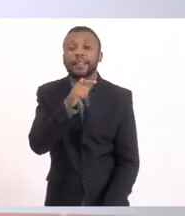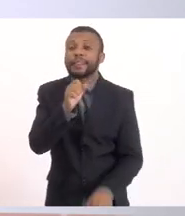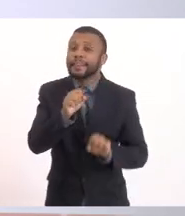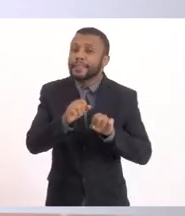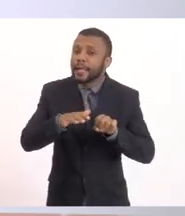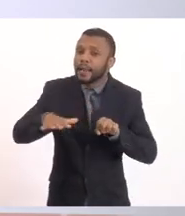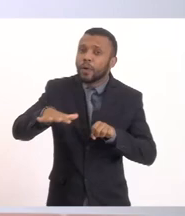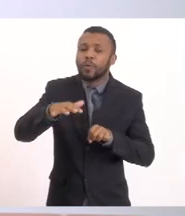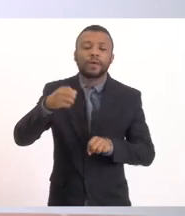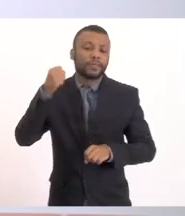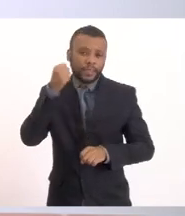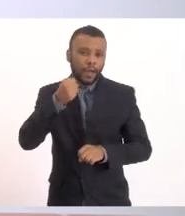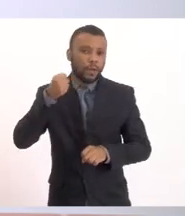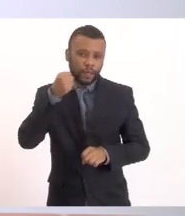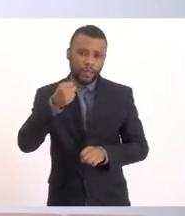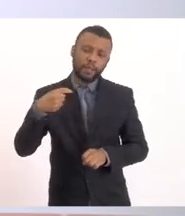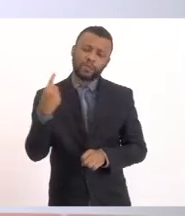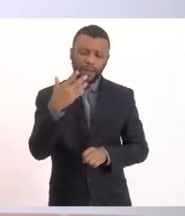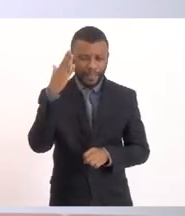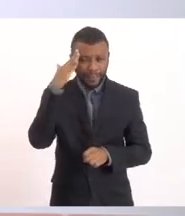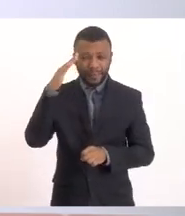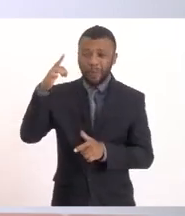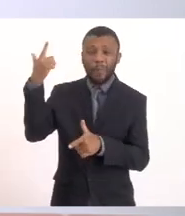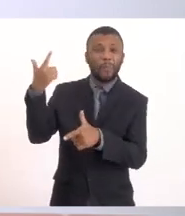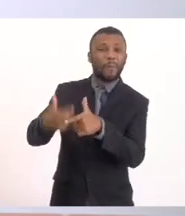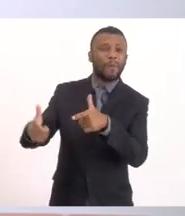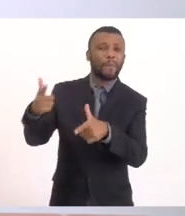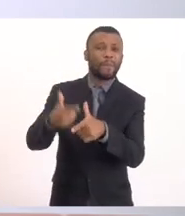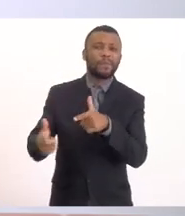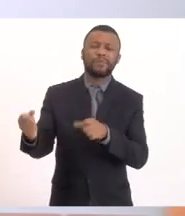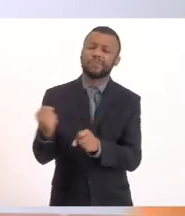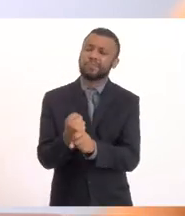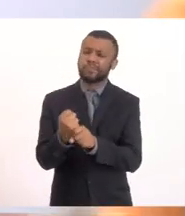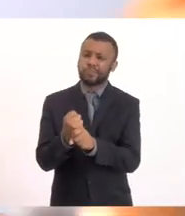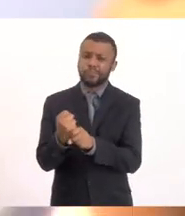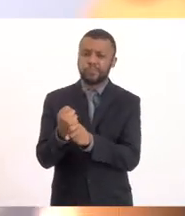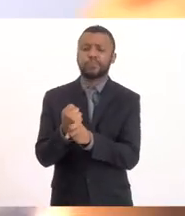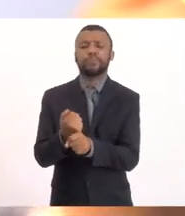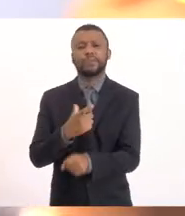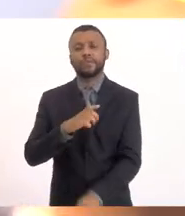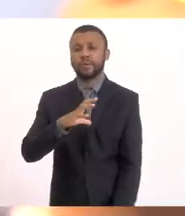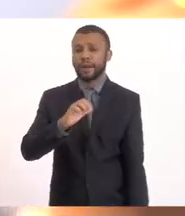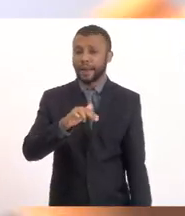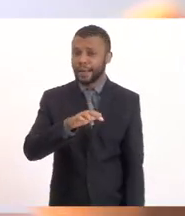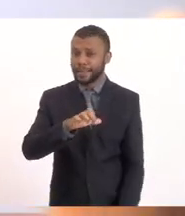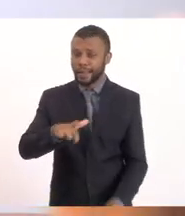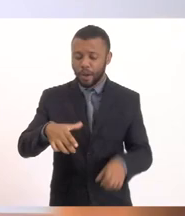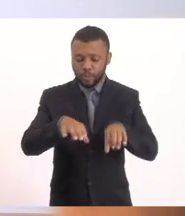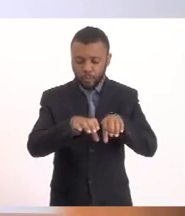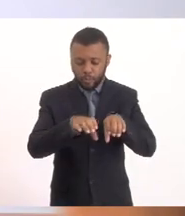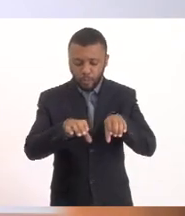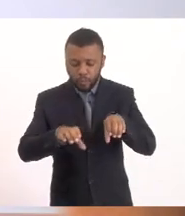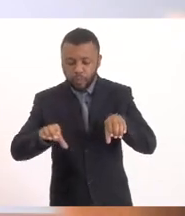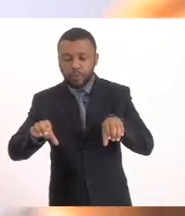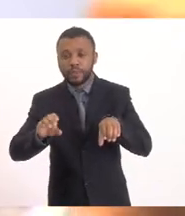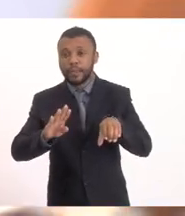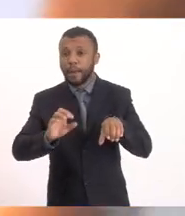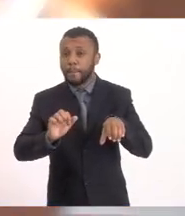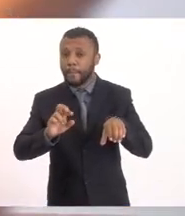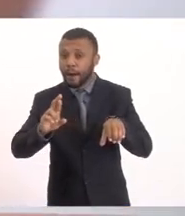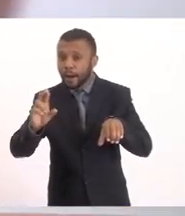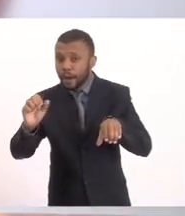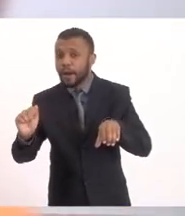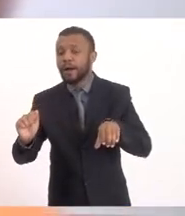Saquarema, que a gente sabe que tem aquele problema crônico na entrada no canal da Barra Franca, que a gente sabe que tem problemas com